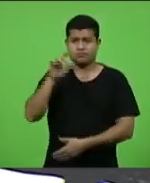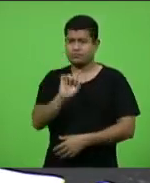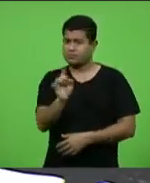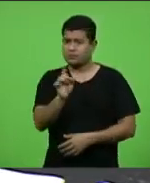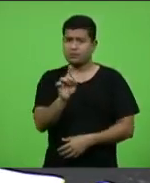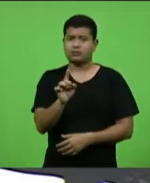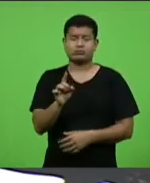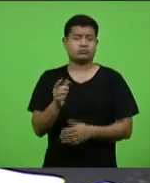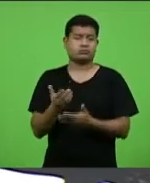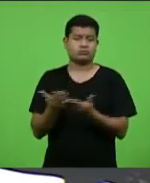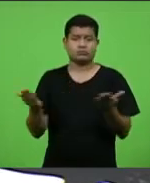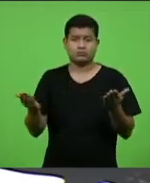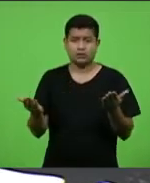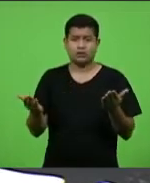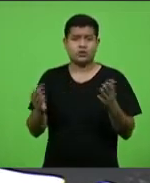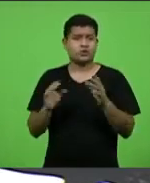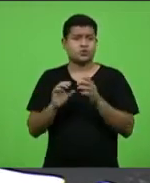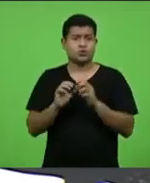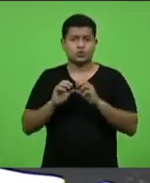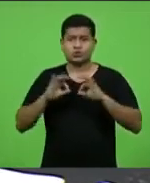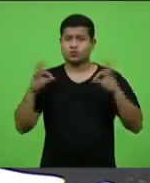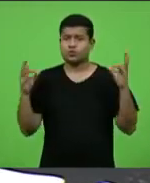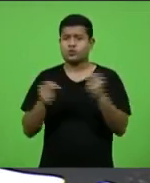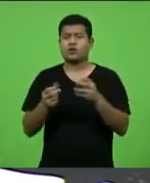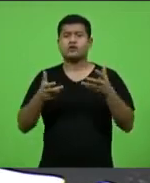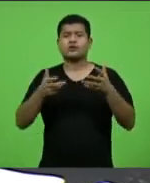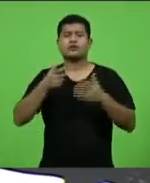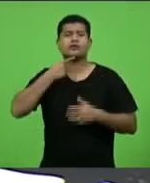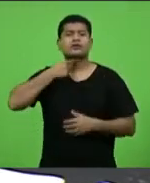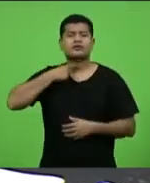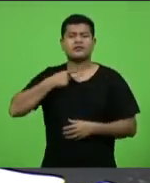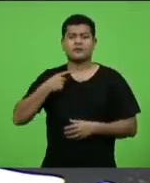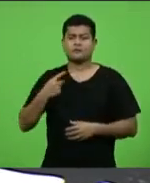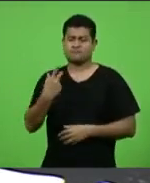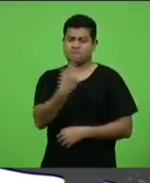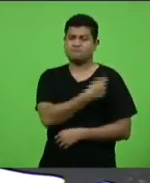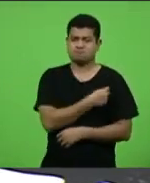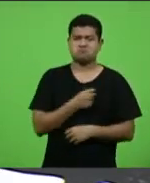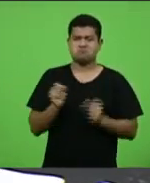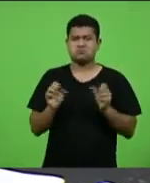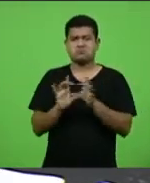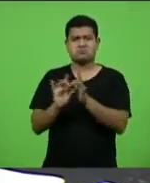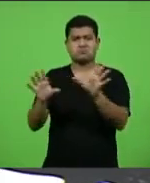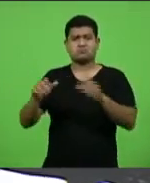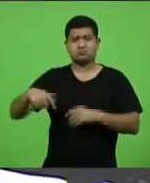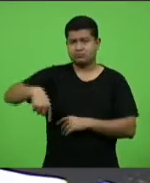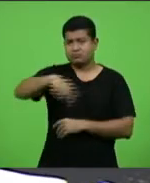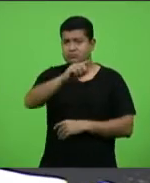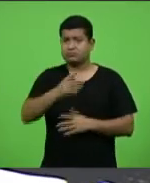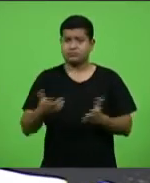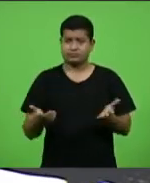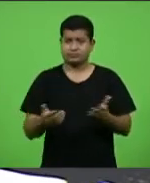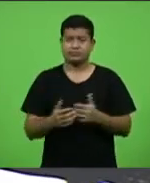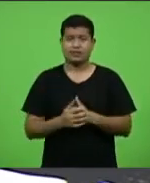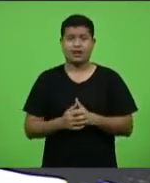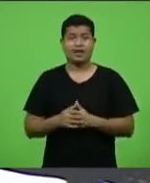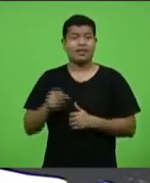mas todas as pessoas. e lá, segundo ele,